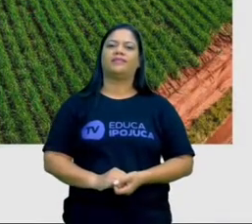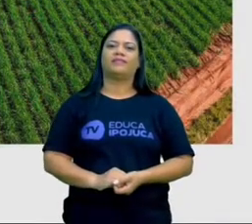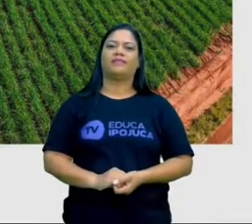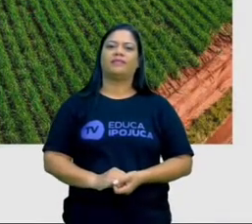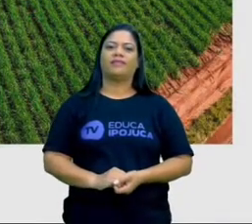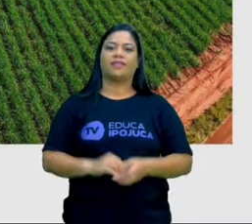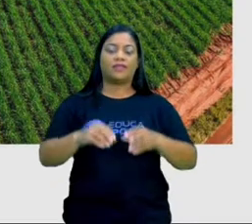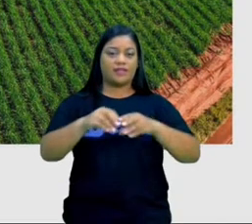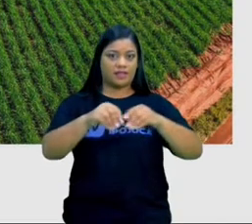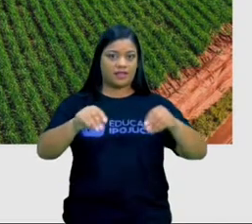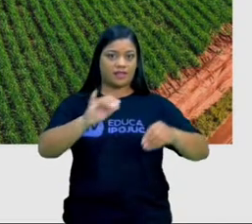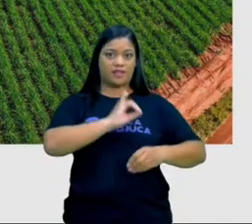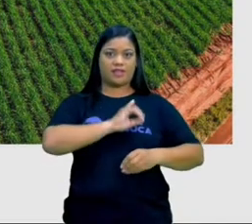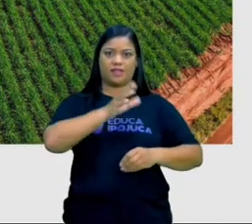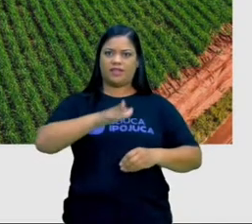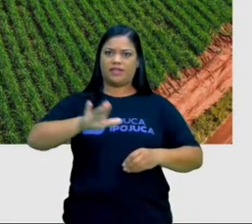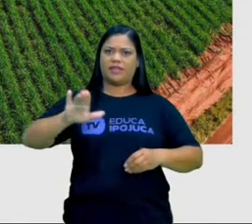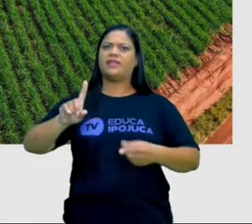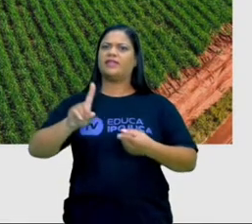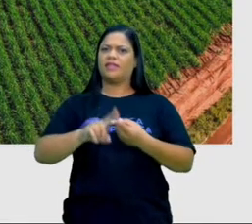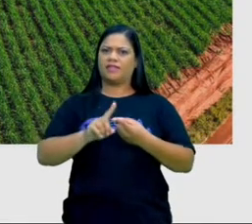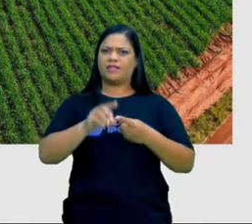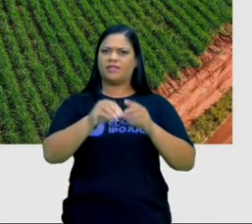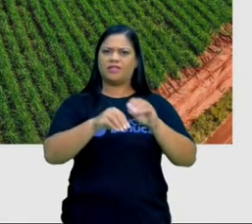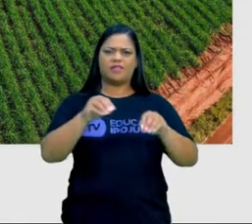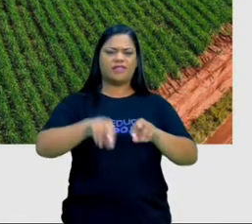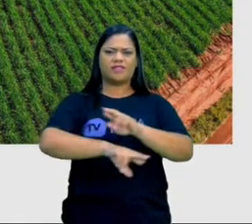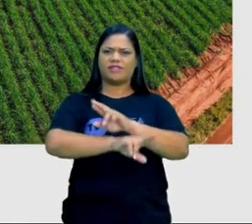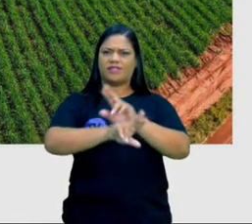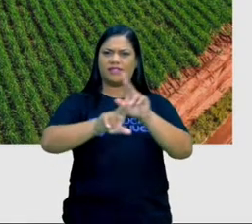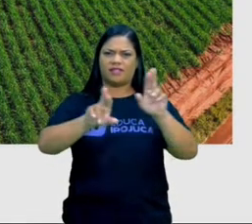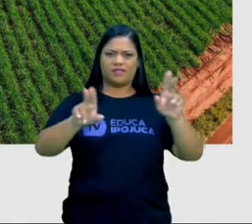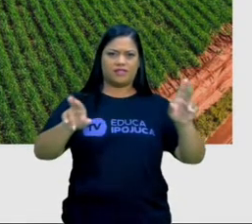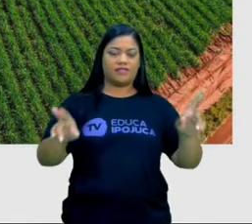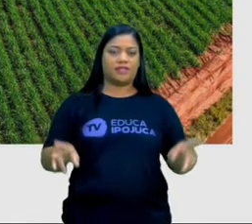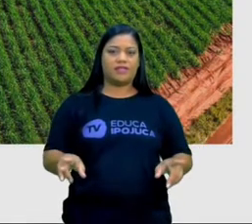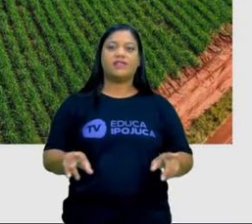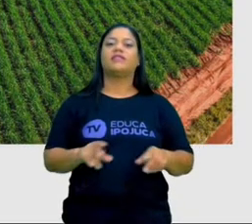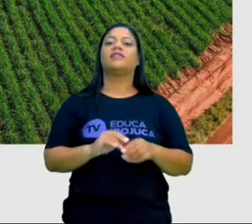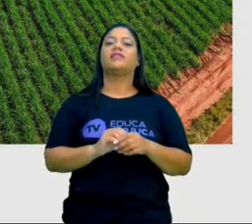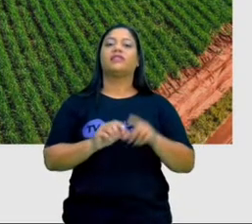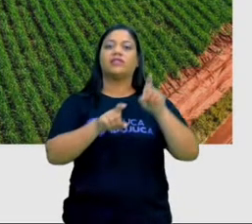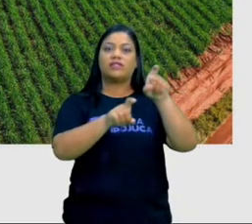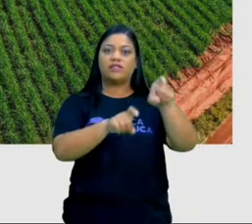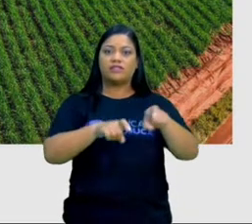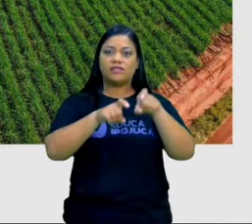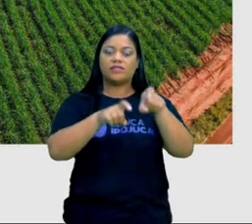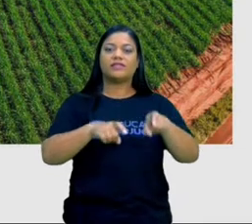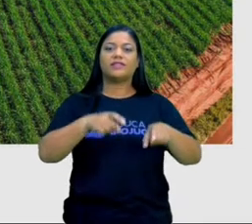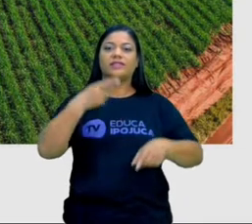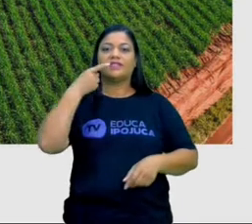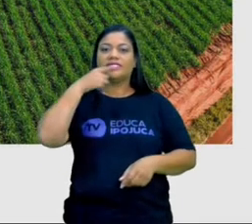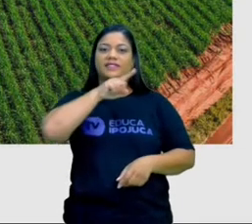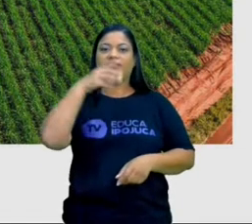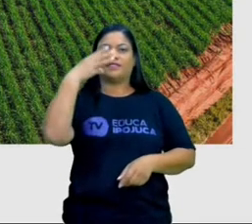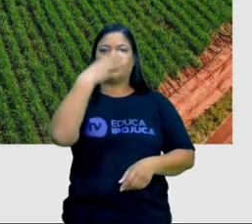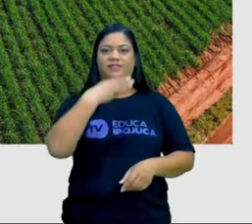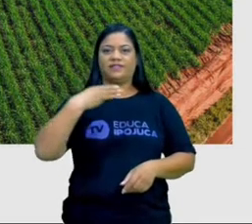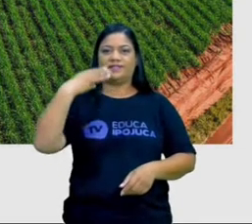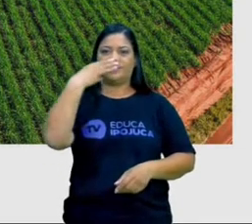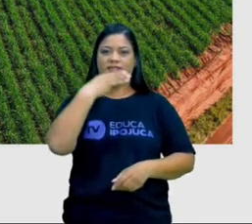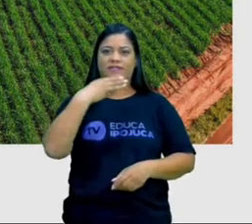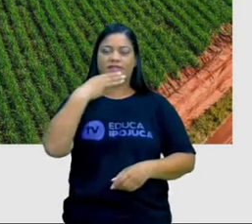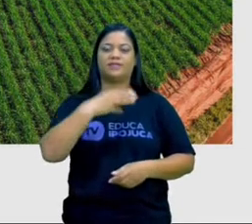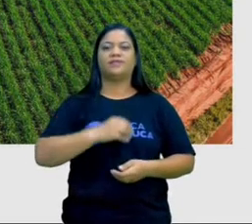Nas terras de Pojucanas também foram plantadas vários engenhos. E plantaram aqui vários engenhos de cana de açúcar.